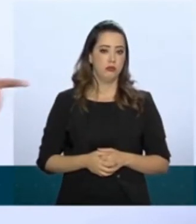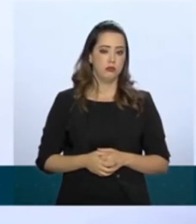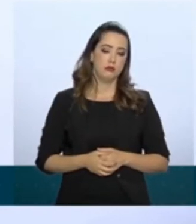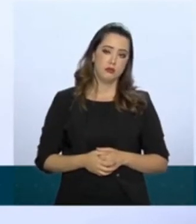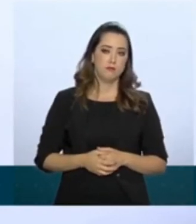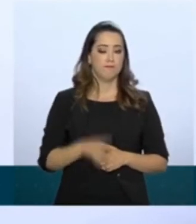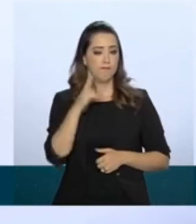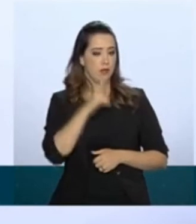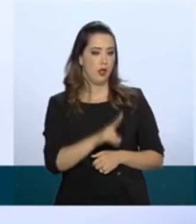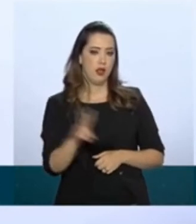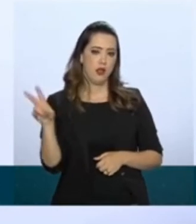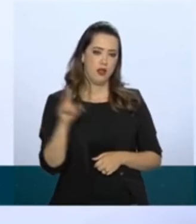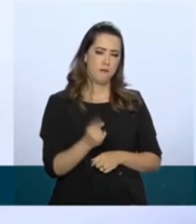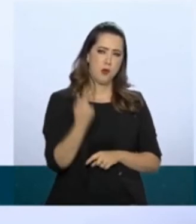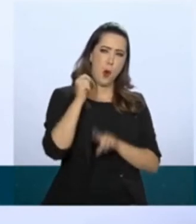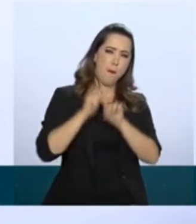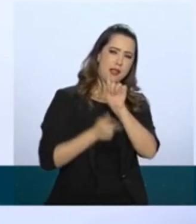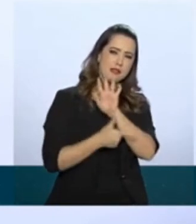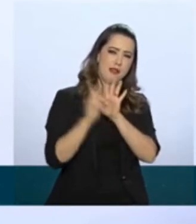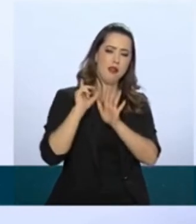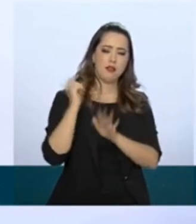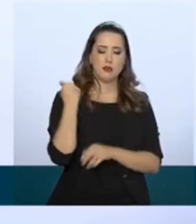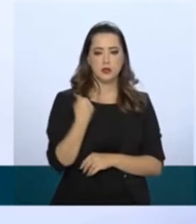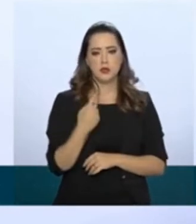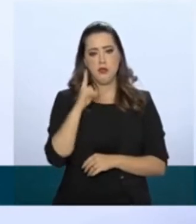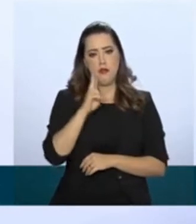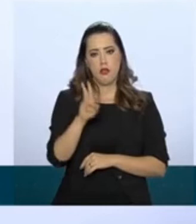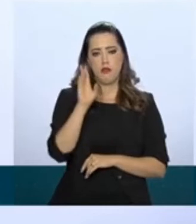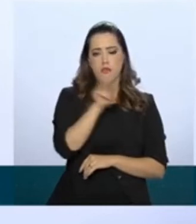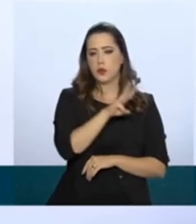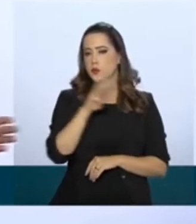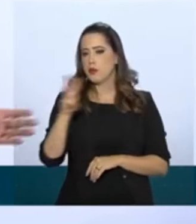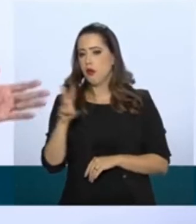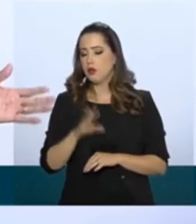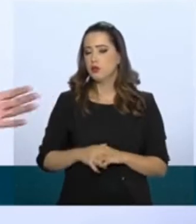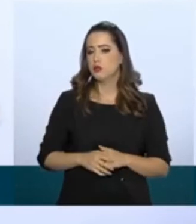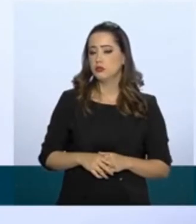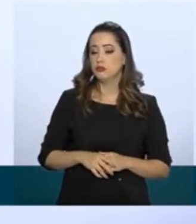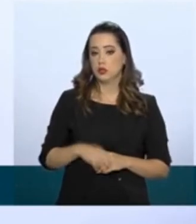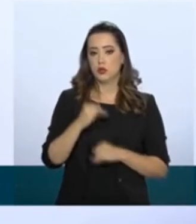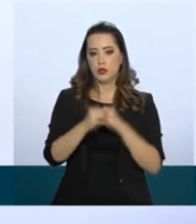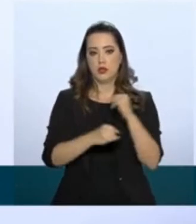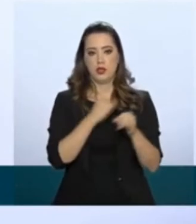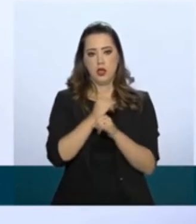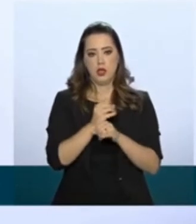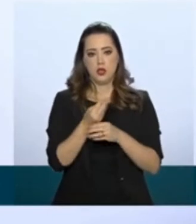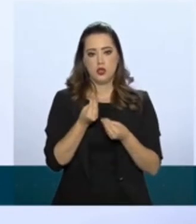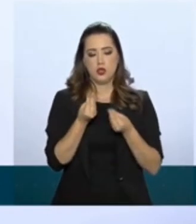Eu vi há um mês aproximadamente, vi na internet, e passei um vídeo,